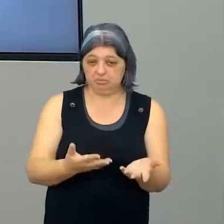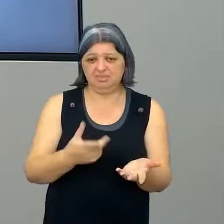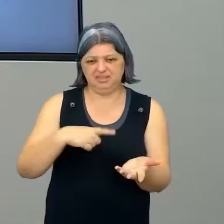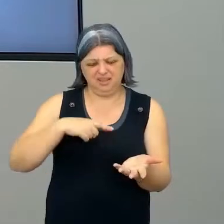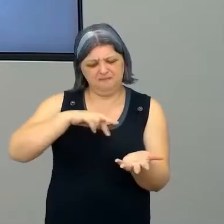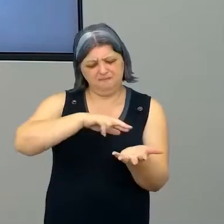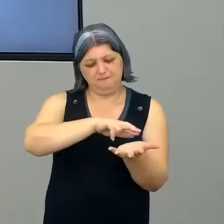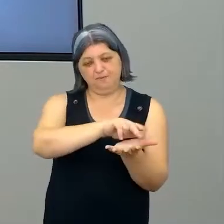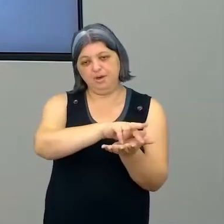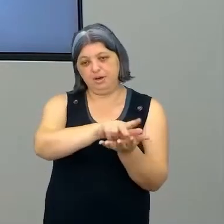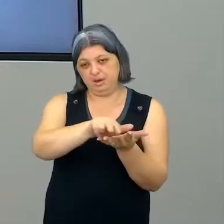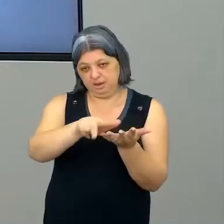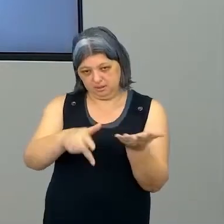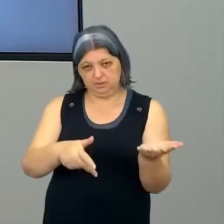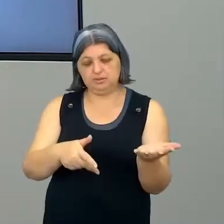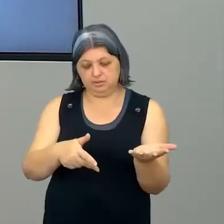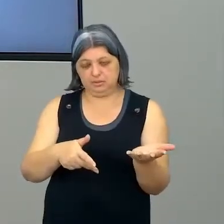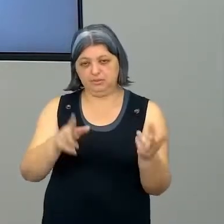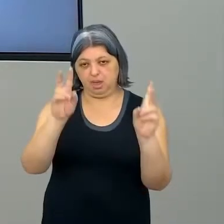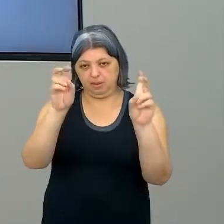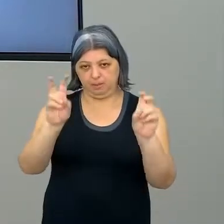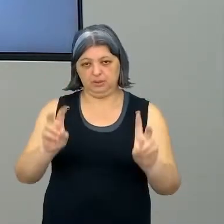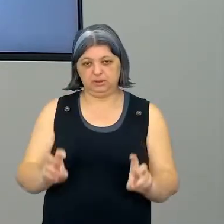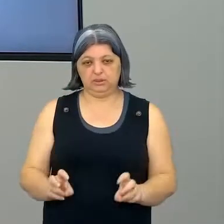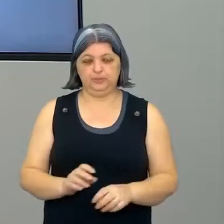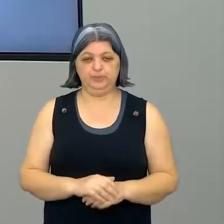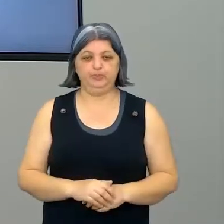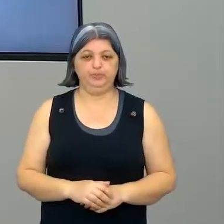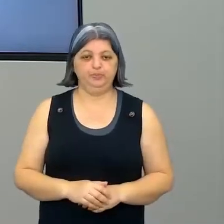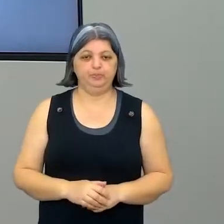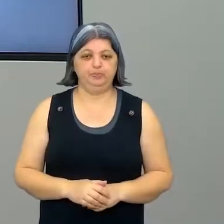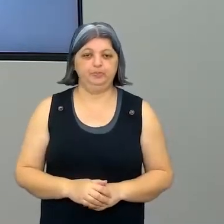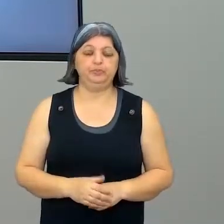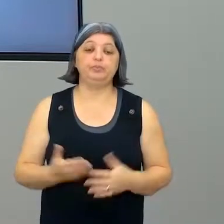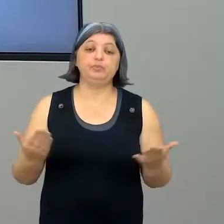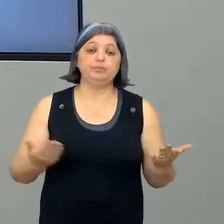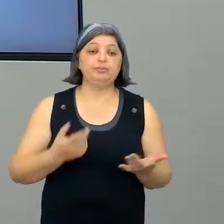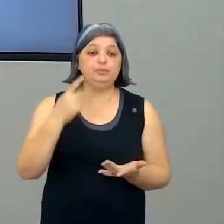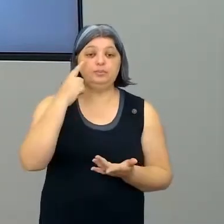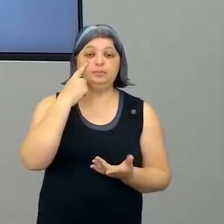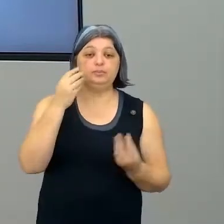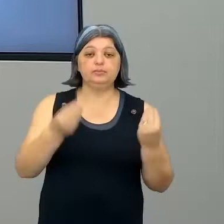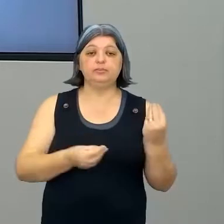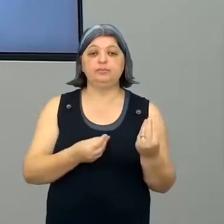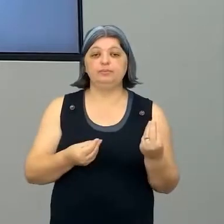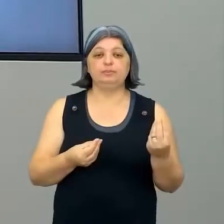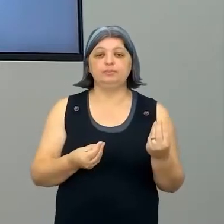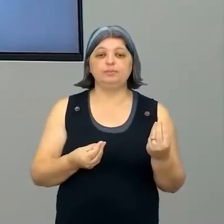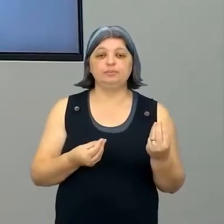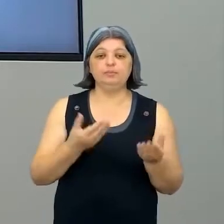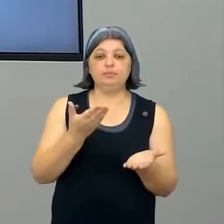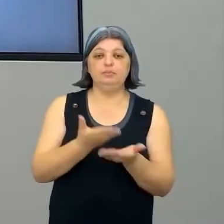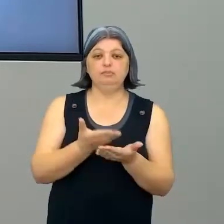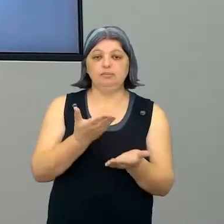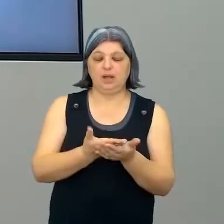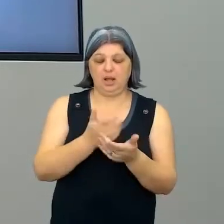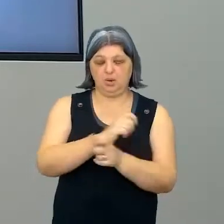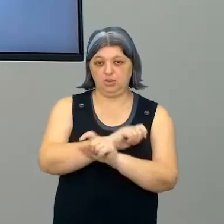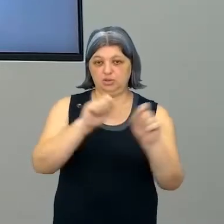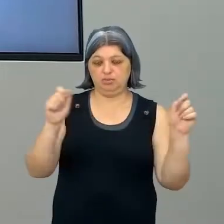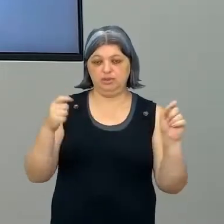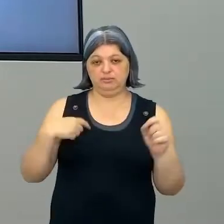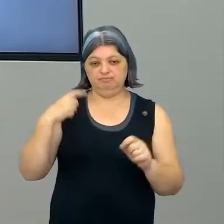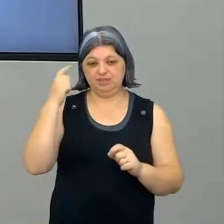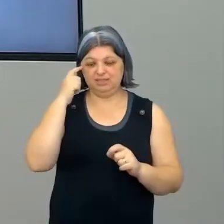vamos dizer assim, que agora eu estou muito pensando sobre o que a gente conversou hoje na aula mais cedo. Então,